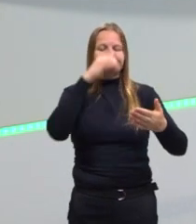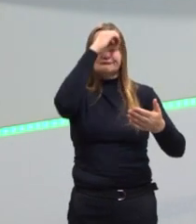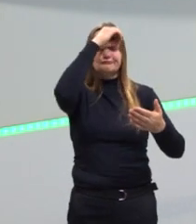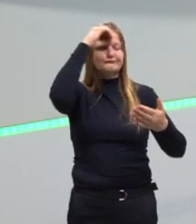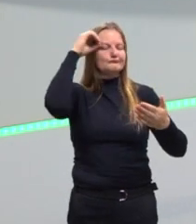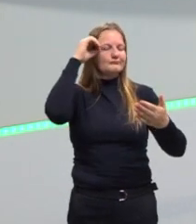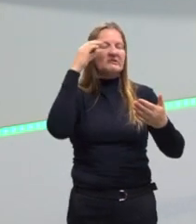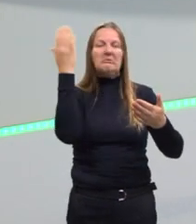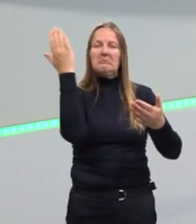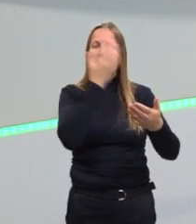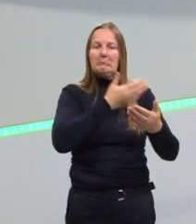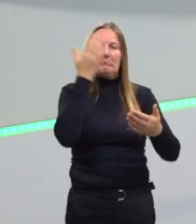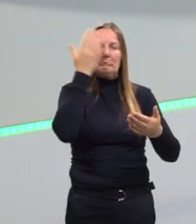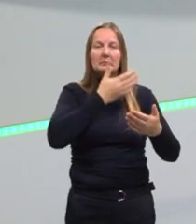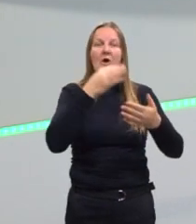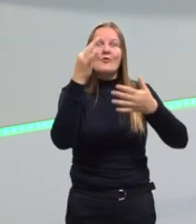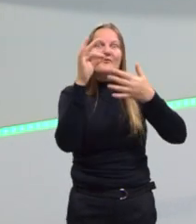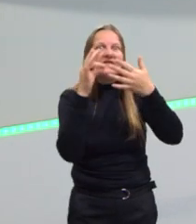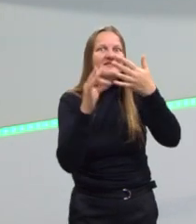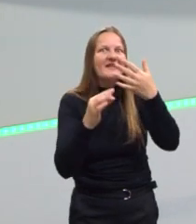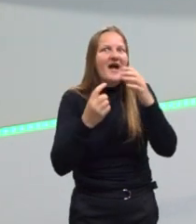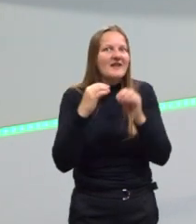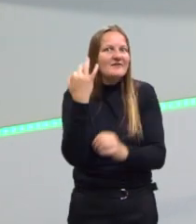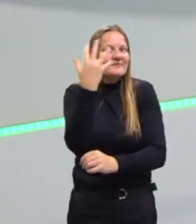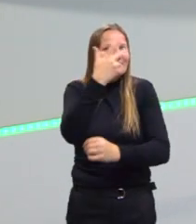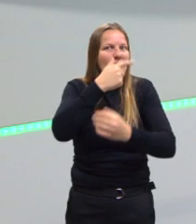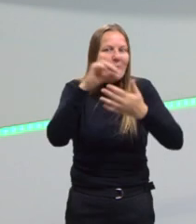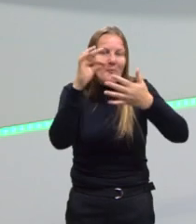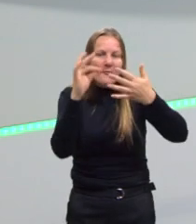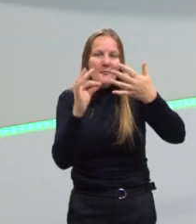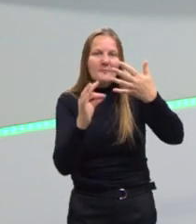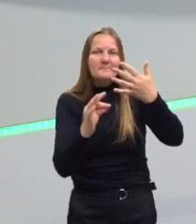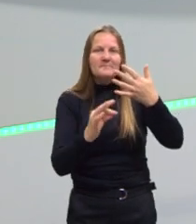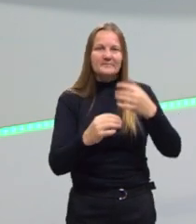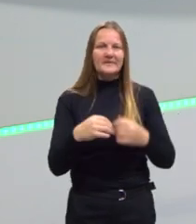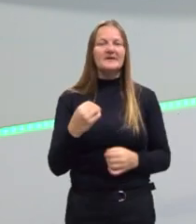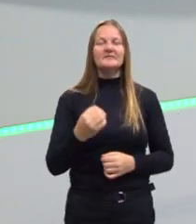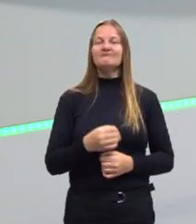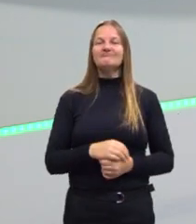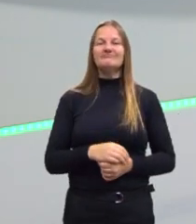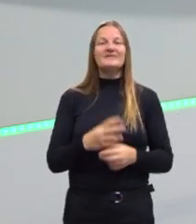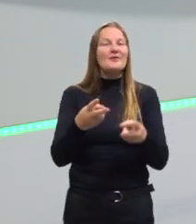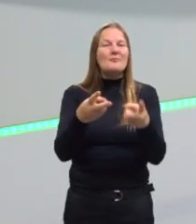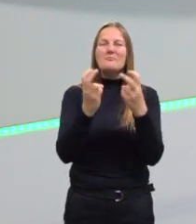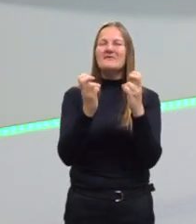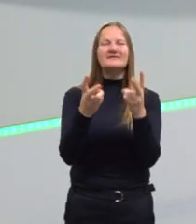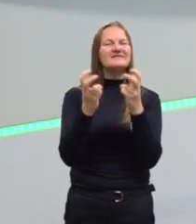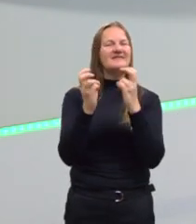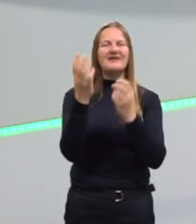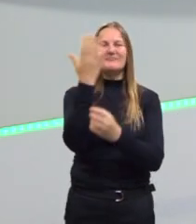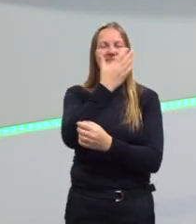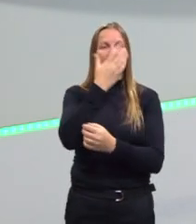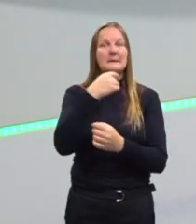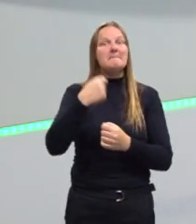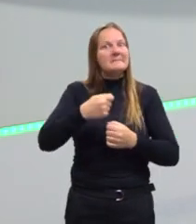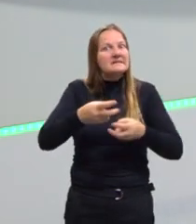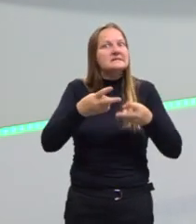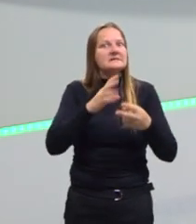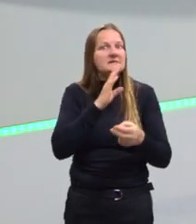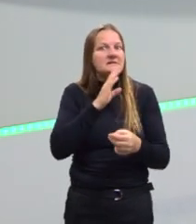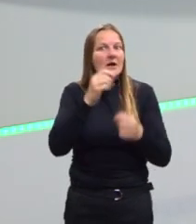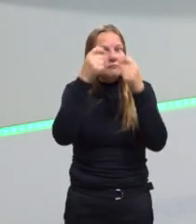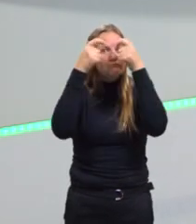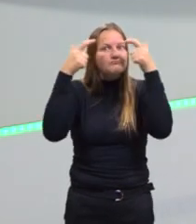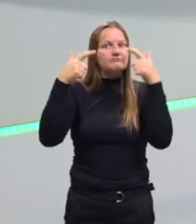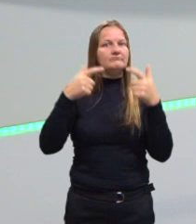e não vai enxergar a minúcia, o detalhamento de tanto que a gente fala aqui, detalhamento, detalhamento, é isso que tu precisa olhar para não ser um